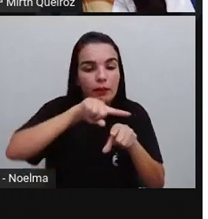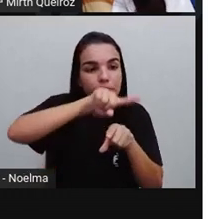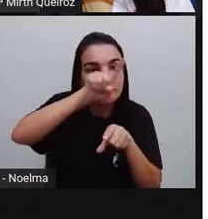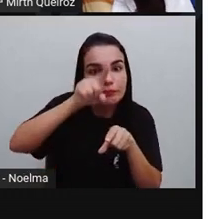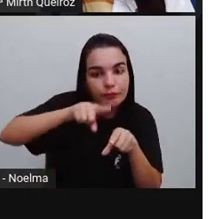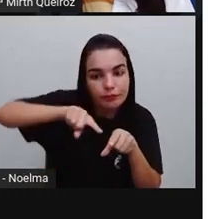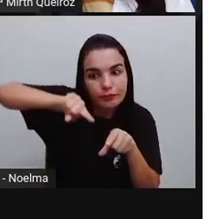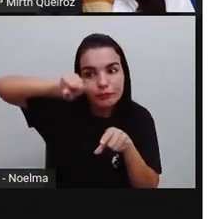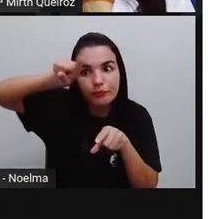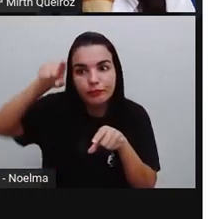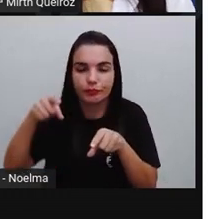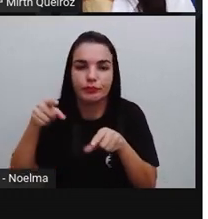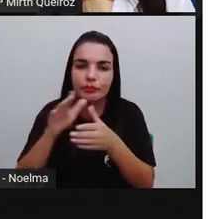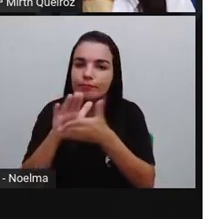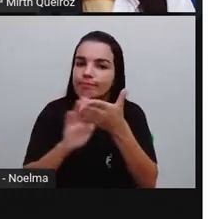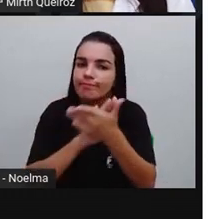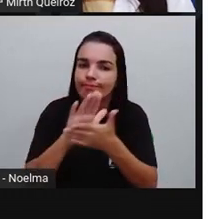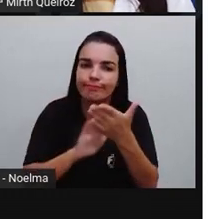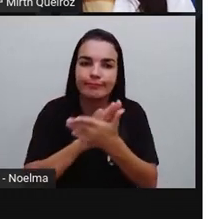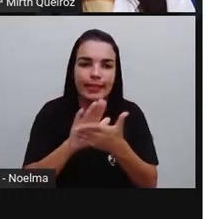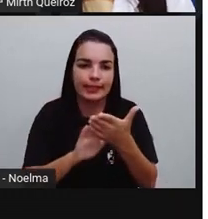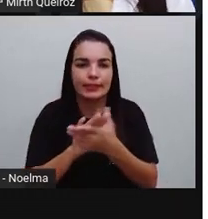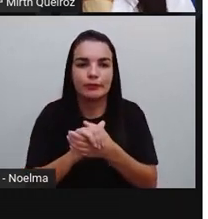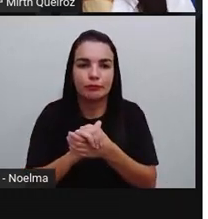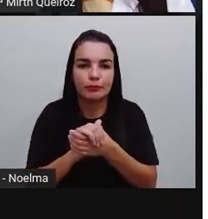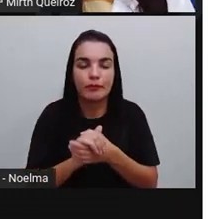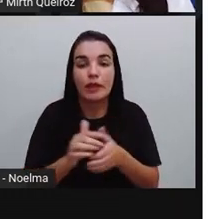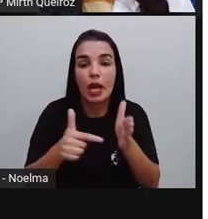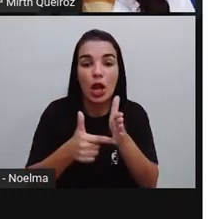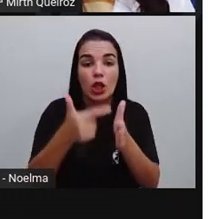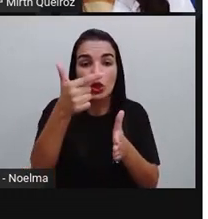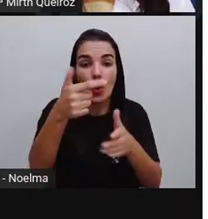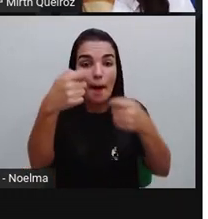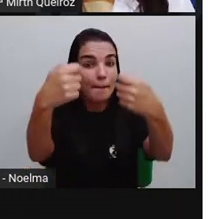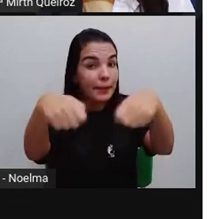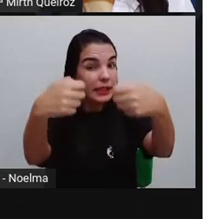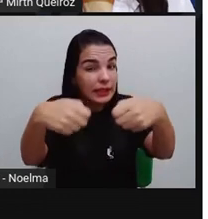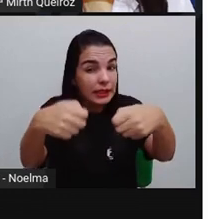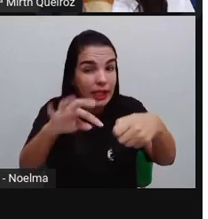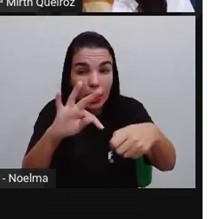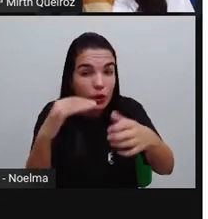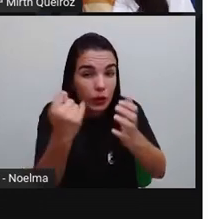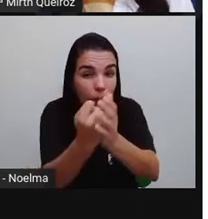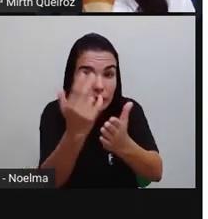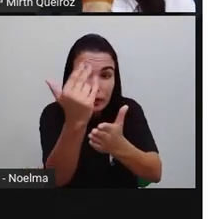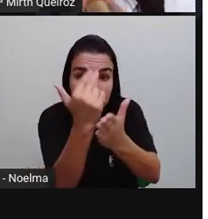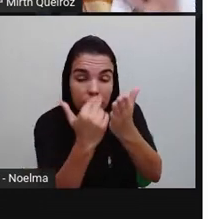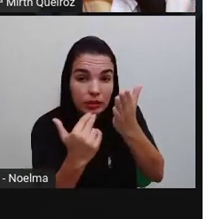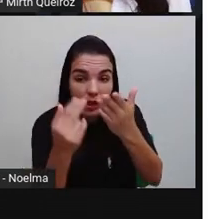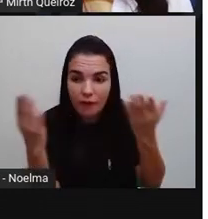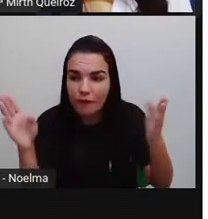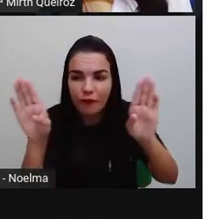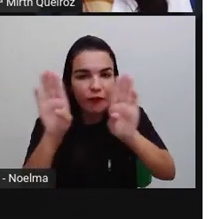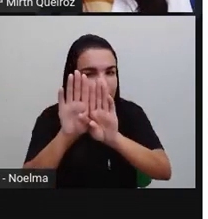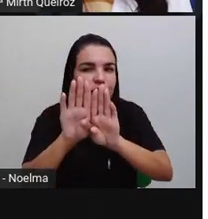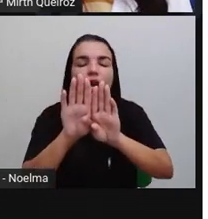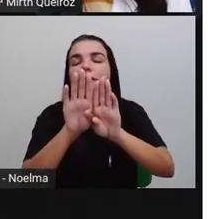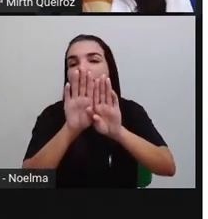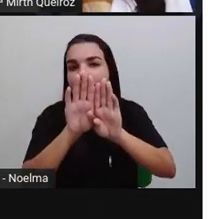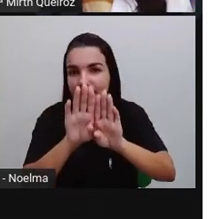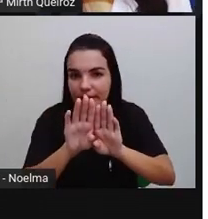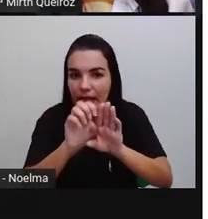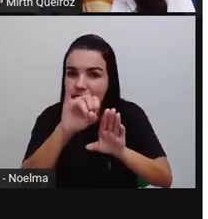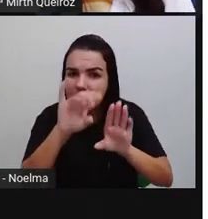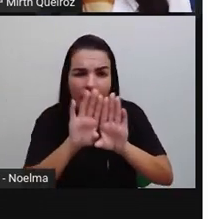arredondada, certo? Dois, deve ser inteiramente fechada, não pode ser aberta a figura.